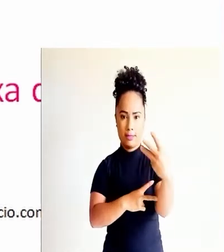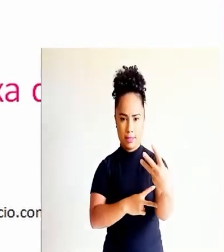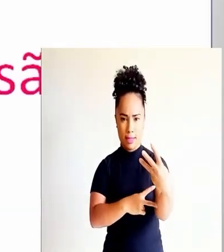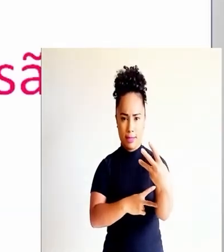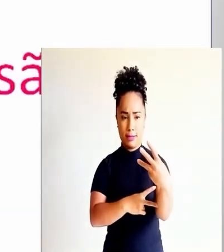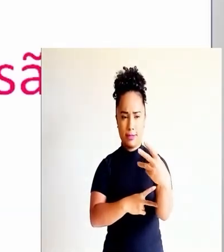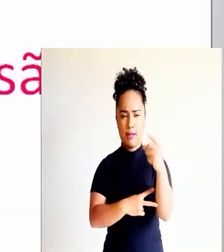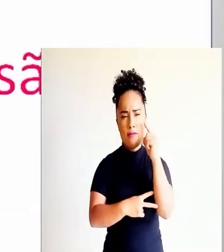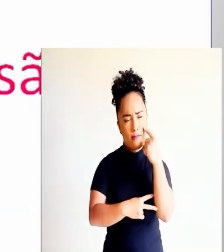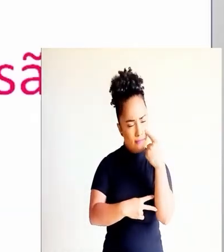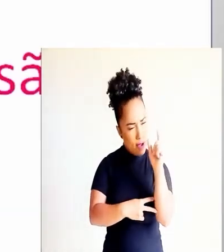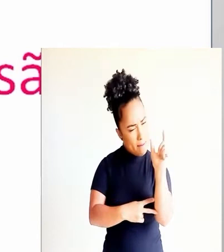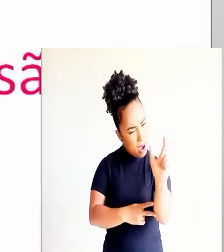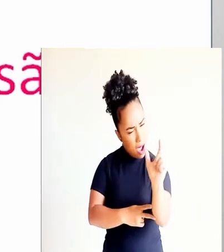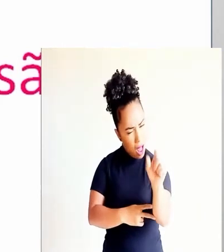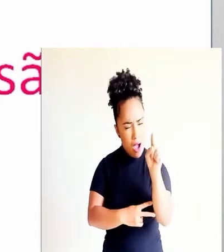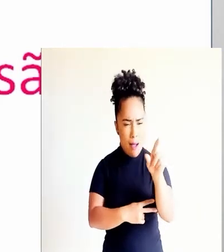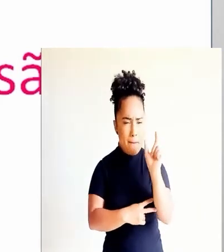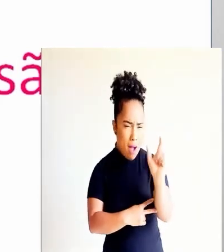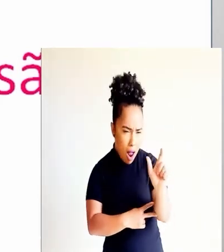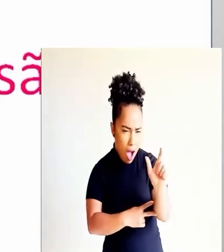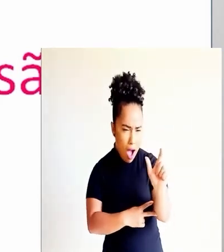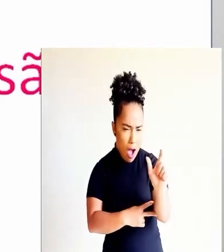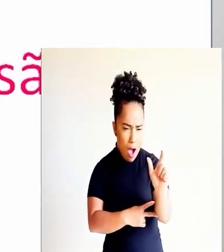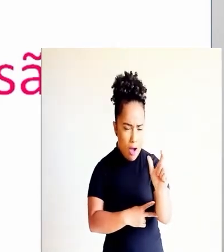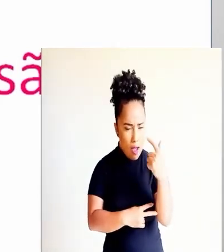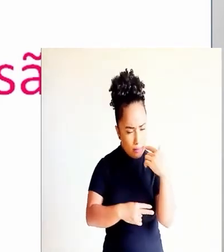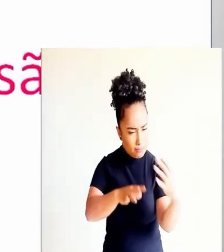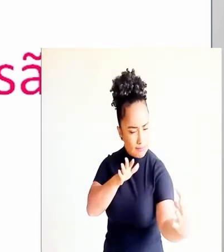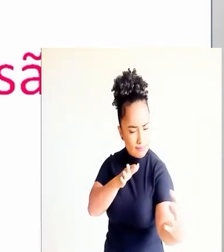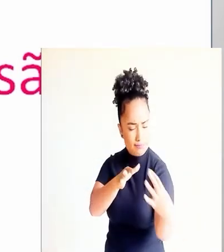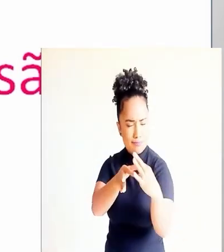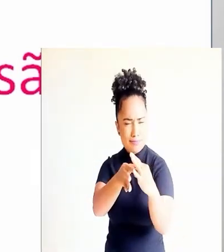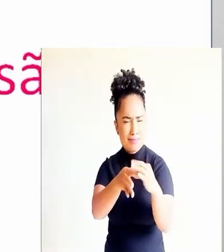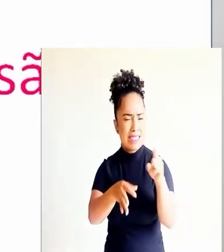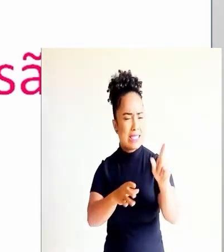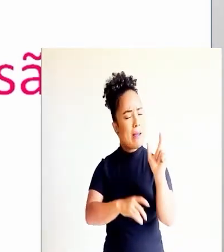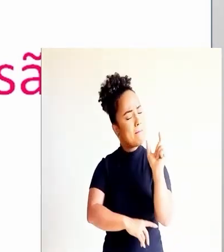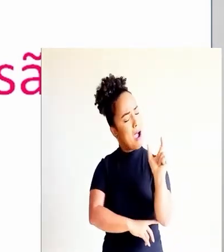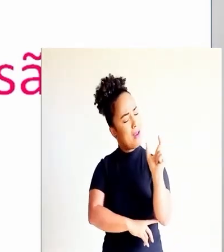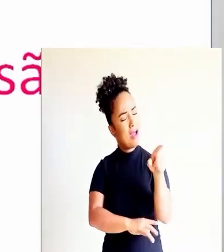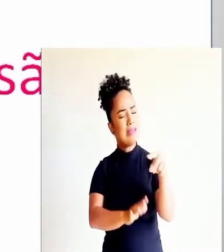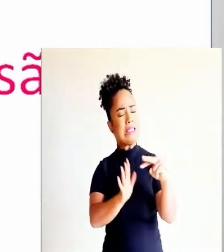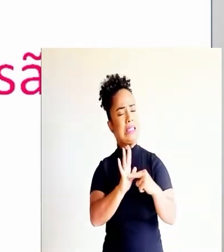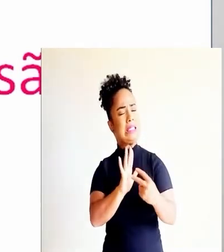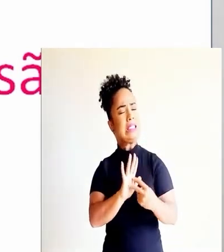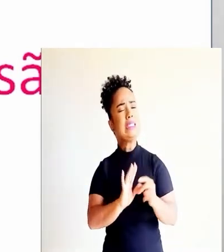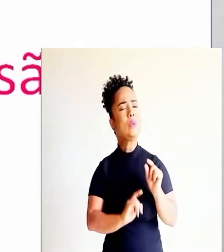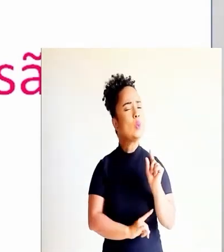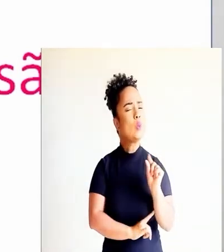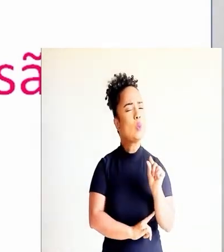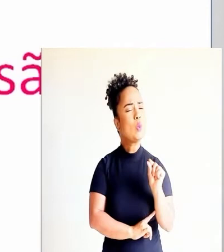O D3, é o sentido de uma palavra. Eu vou lá dentro do texto procurar, vou me perguntar o que é mesmo que